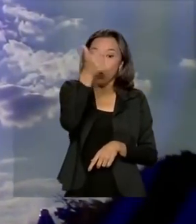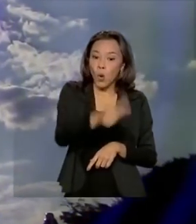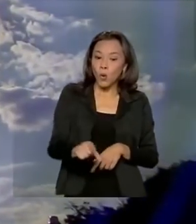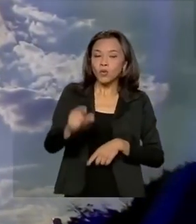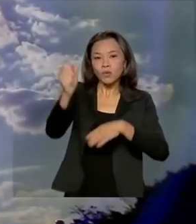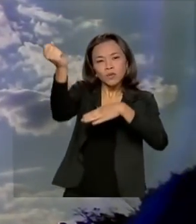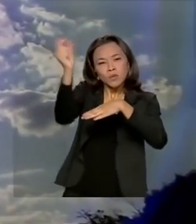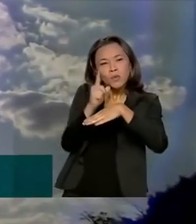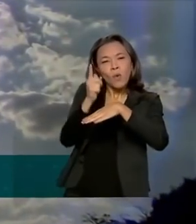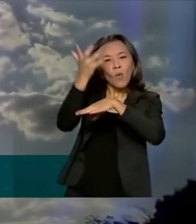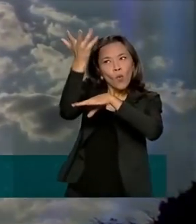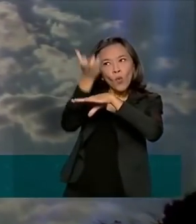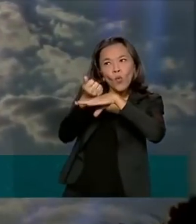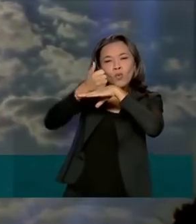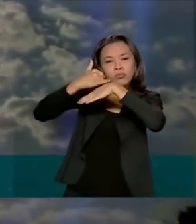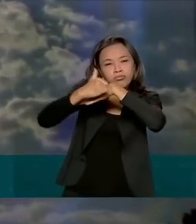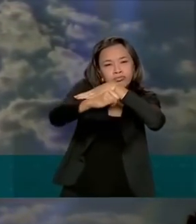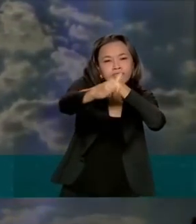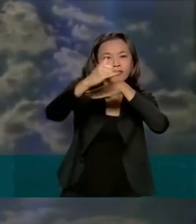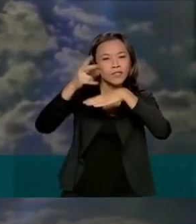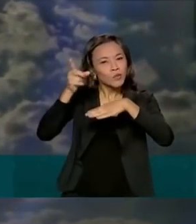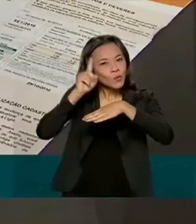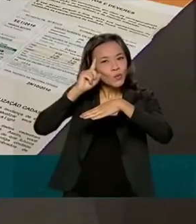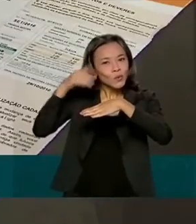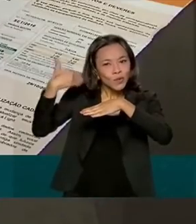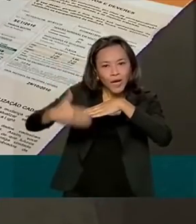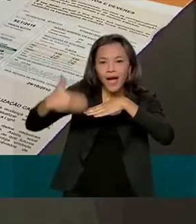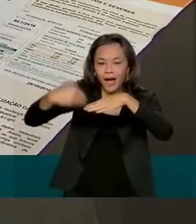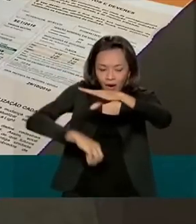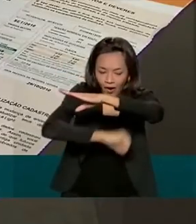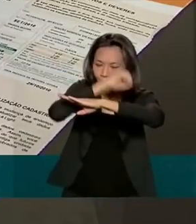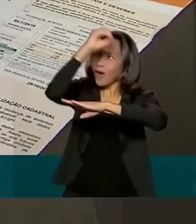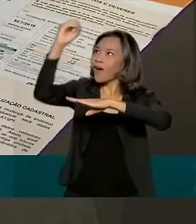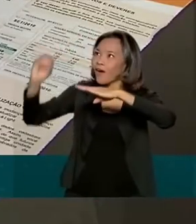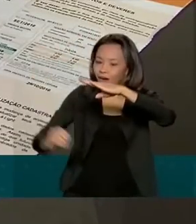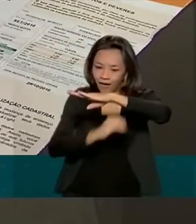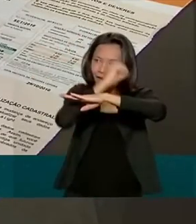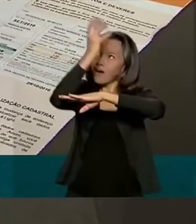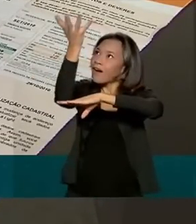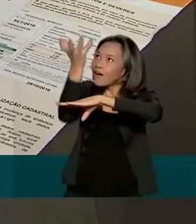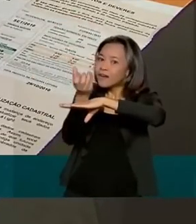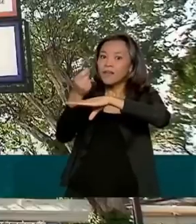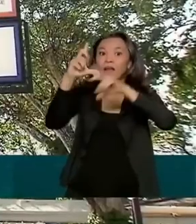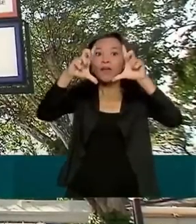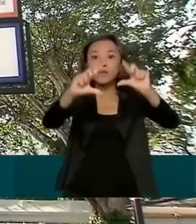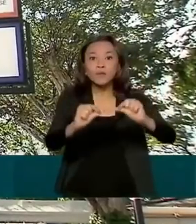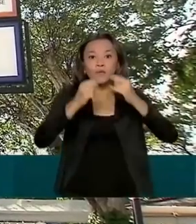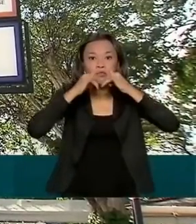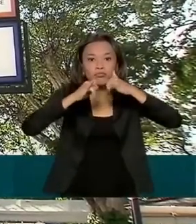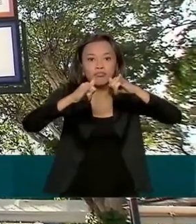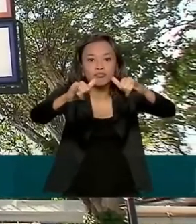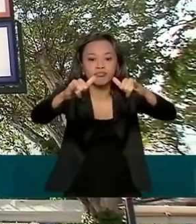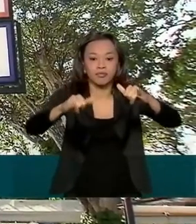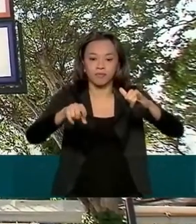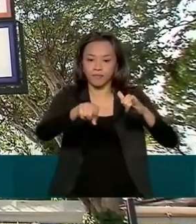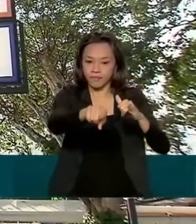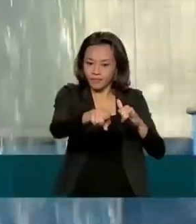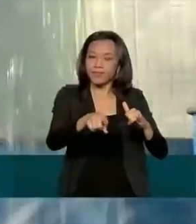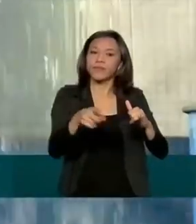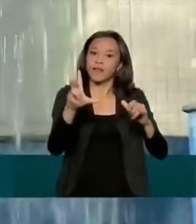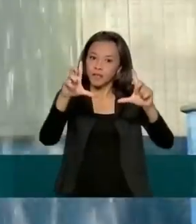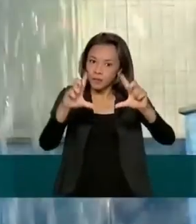energia é que, além de limpa, renovável e sustentável, ela reduz os gastos com a conta de luz. Pensando nessa